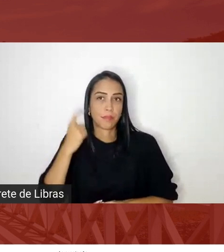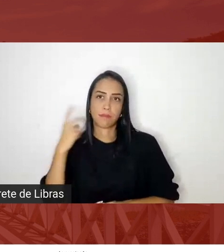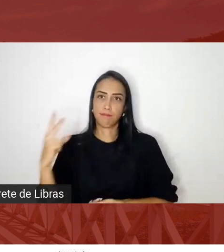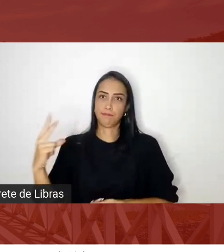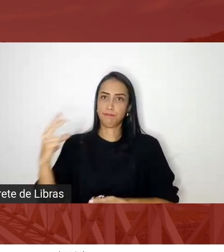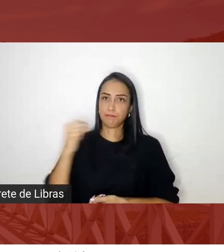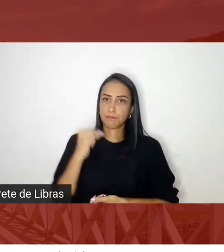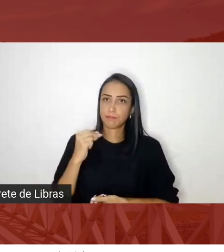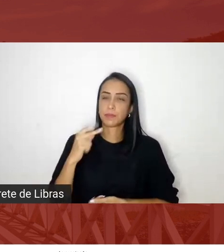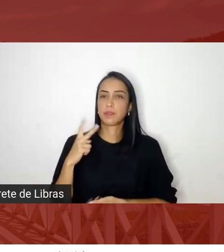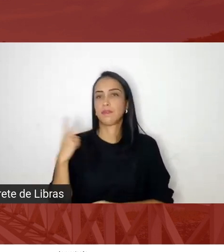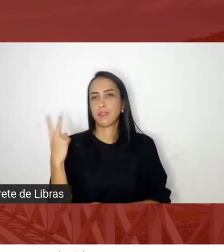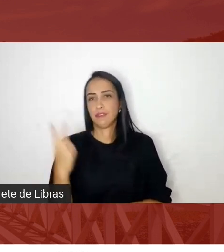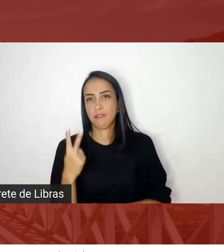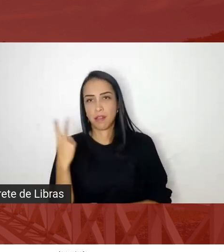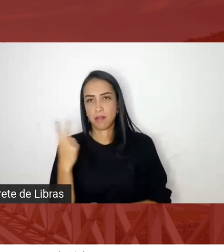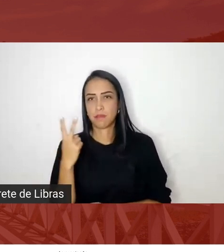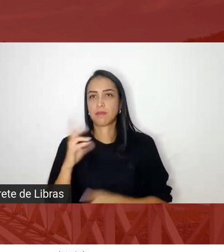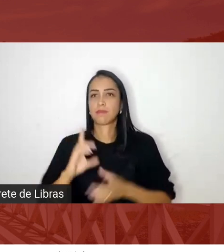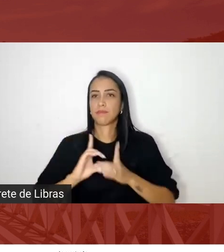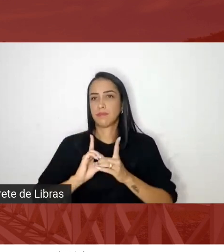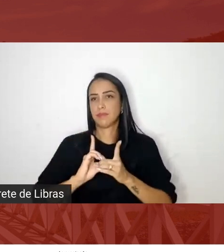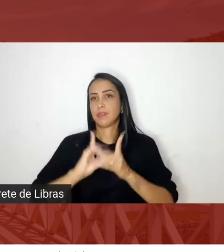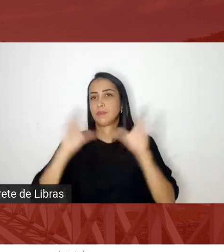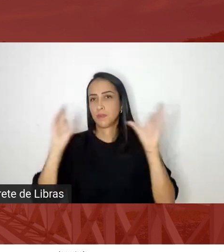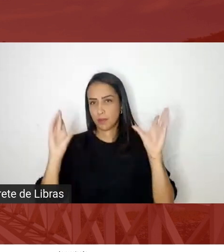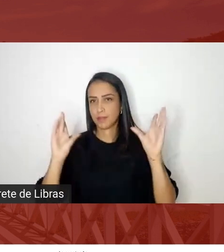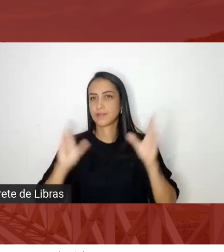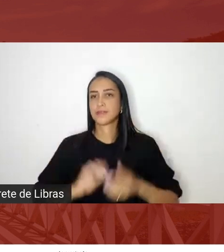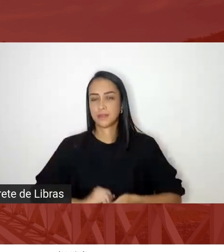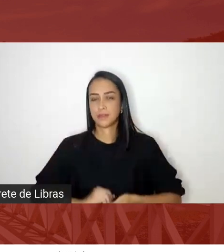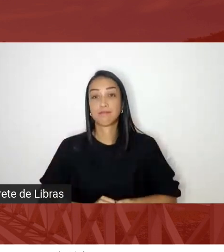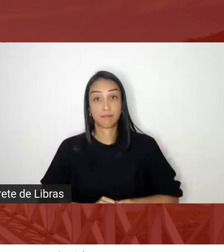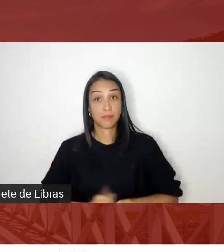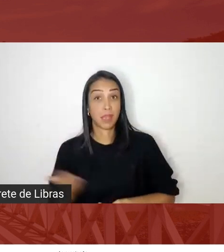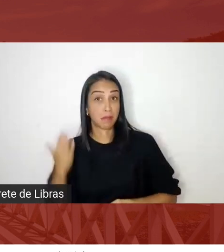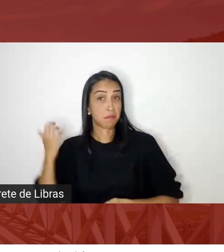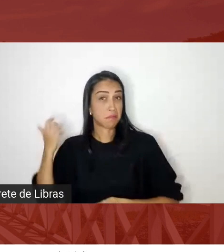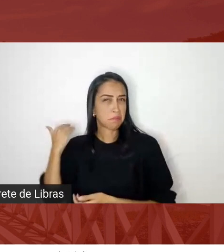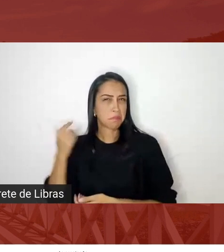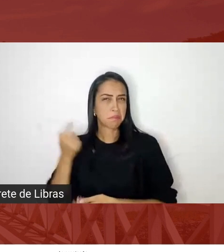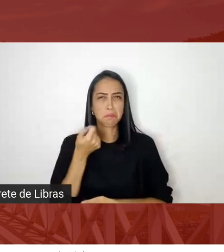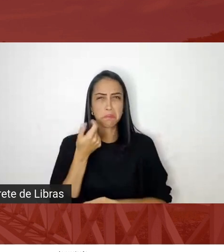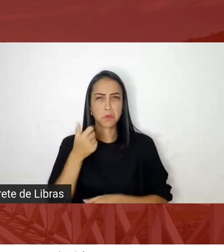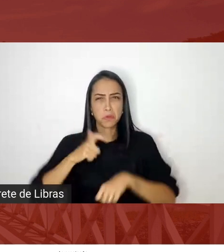valores da democracia é nesses últimos dias nós tivemos um deputado